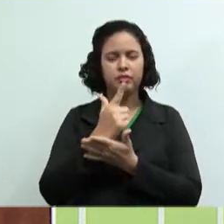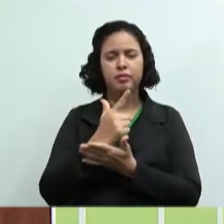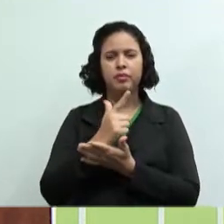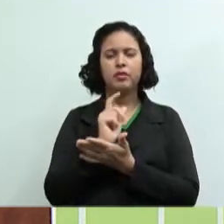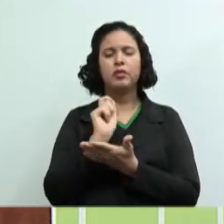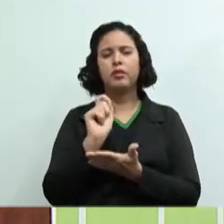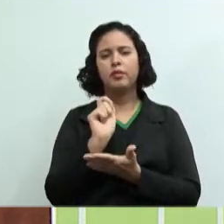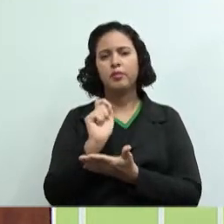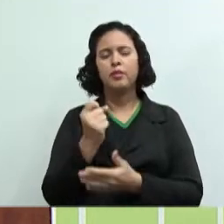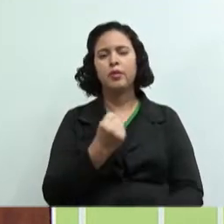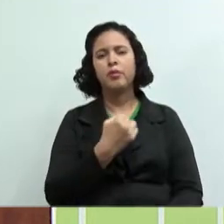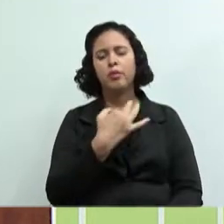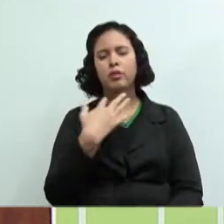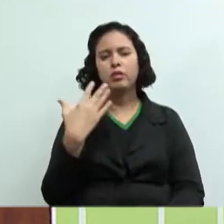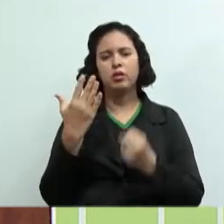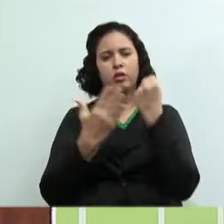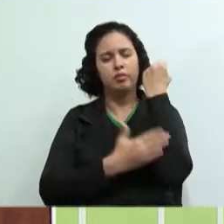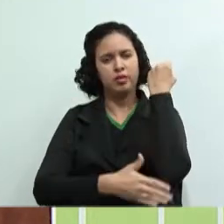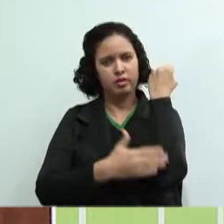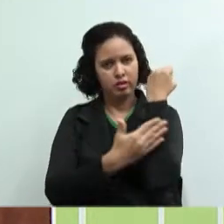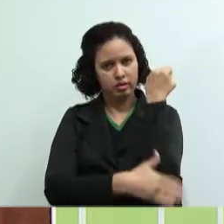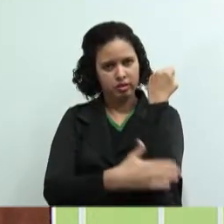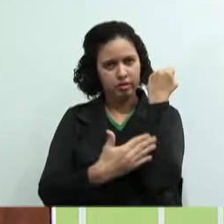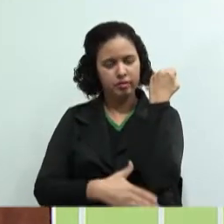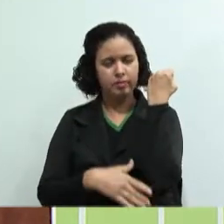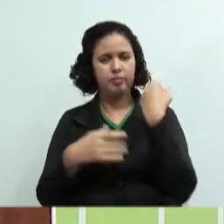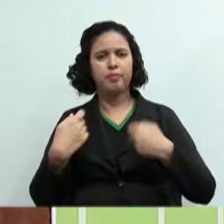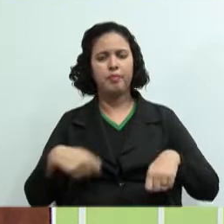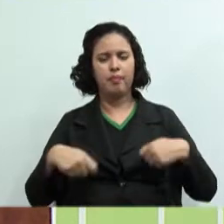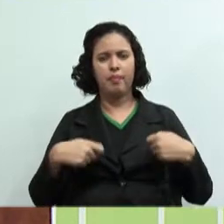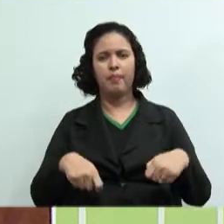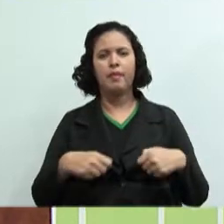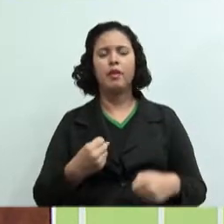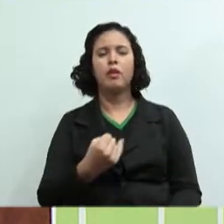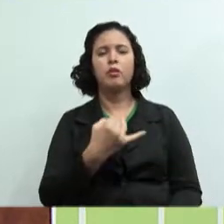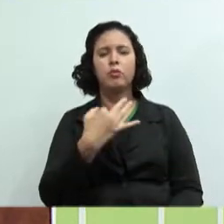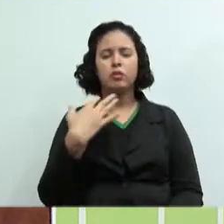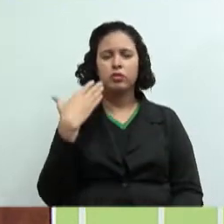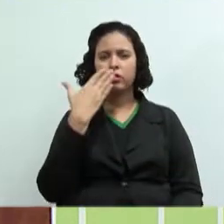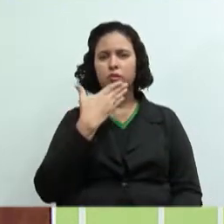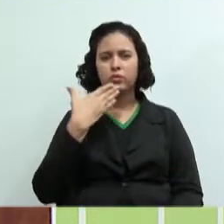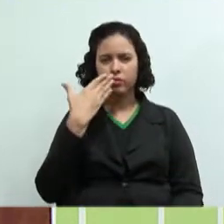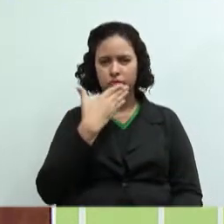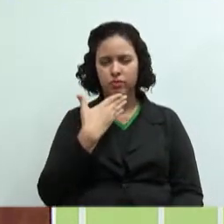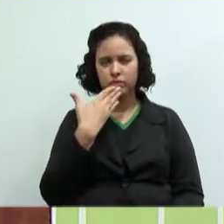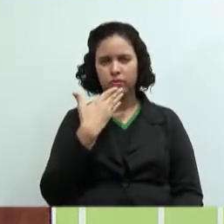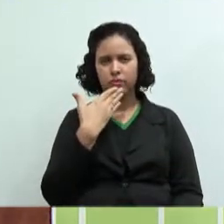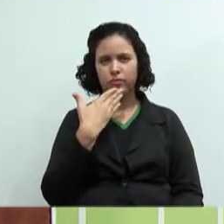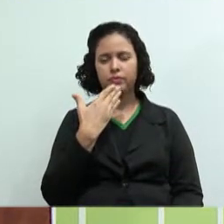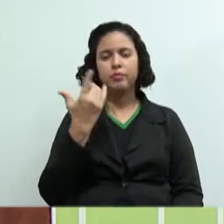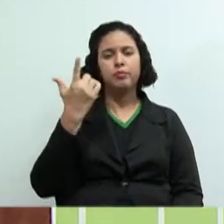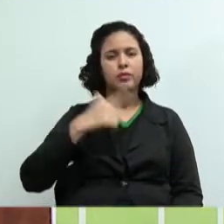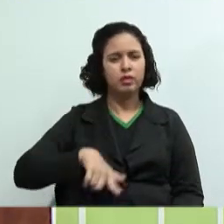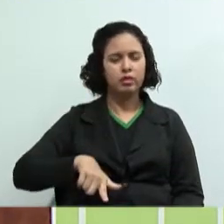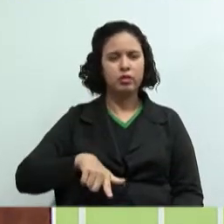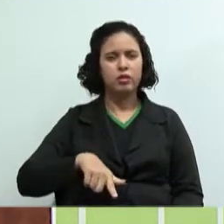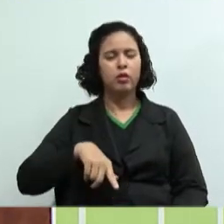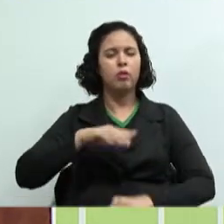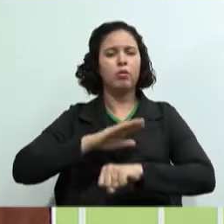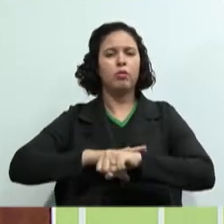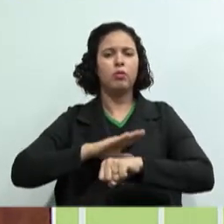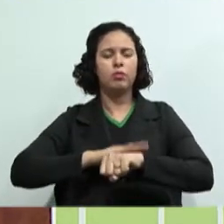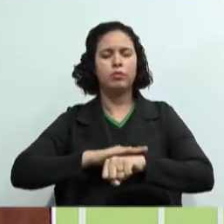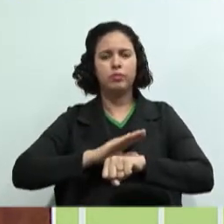Quantos abacaxis serão necessários? Quanto de açúcar? O que mais? Quantas horas